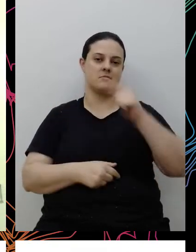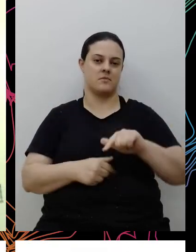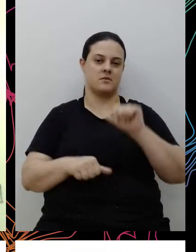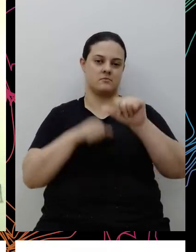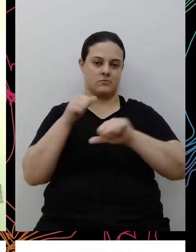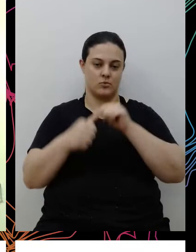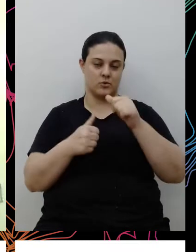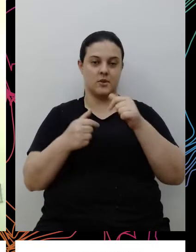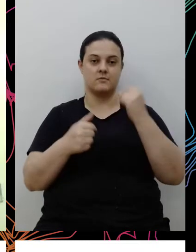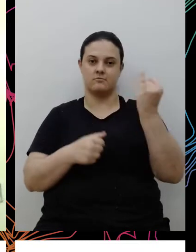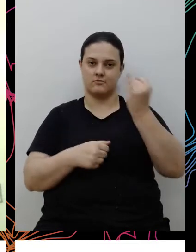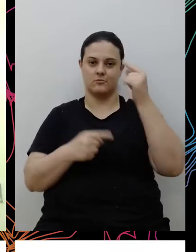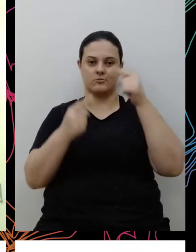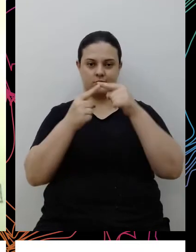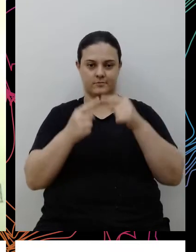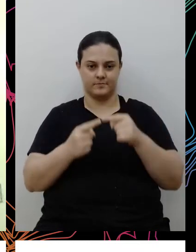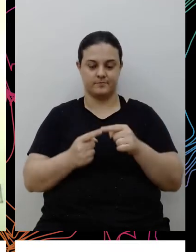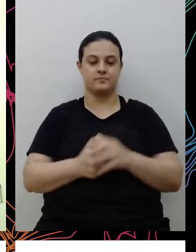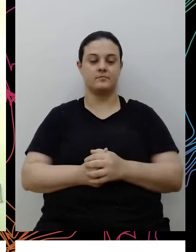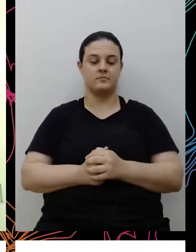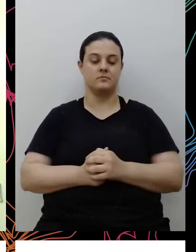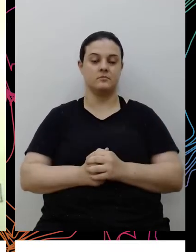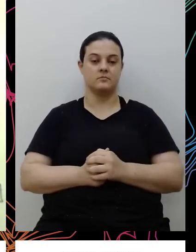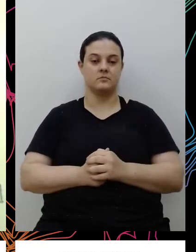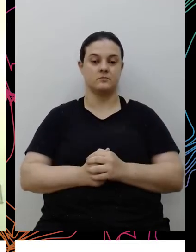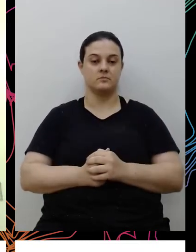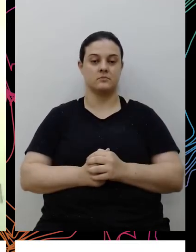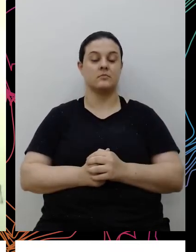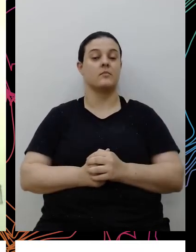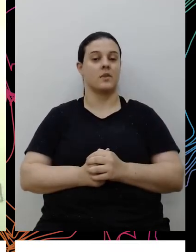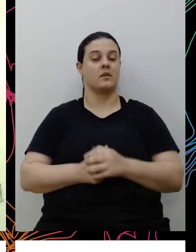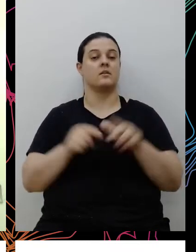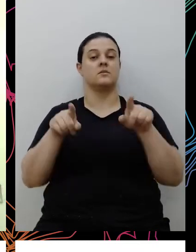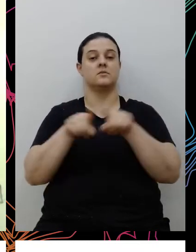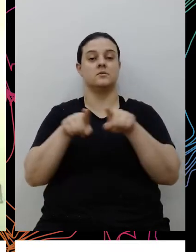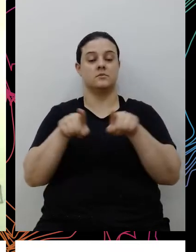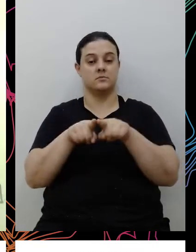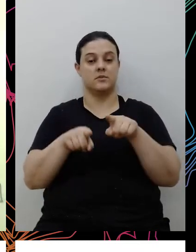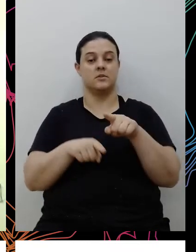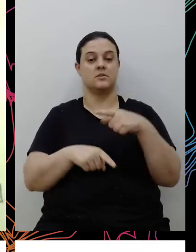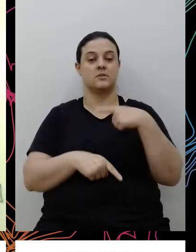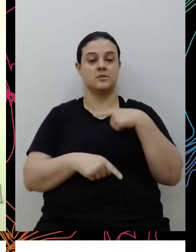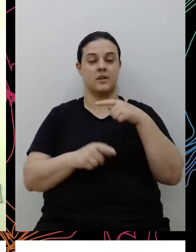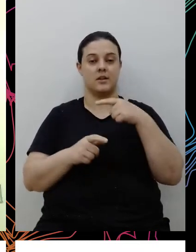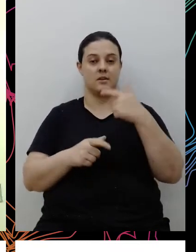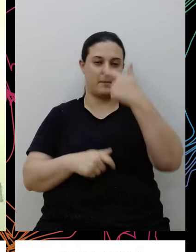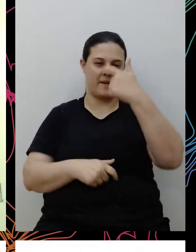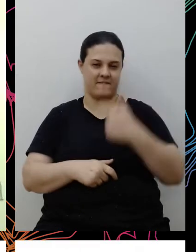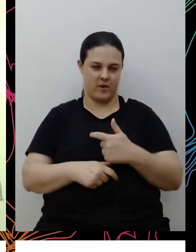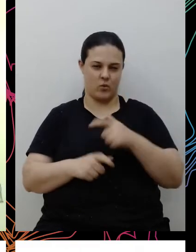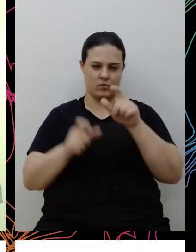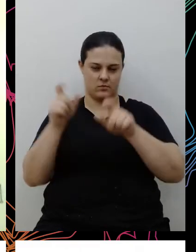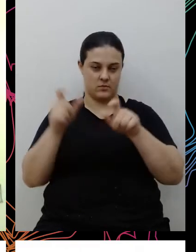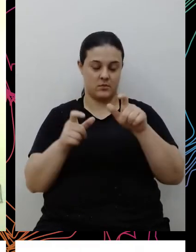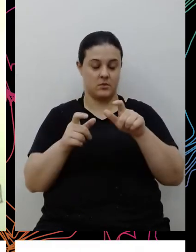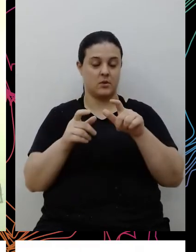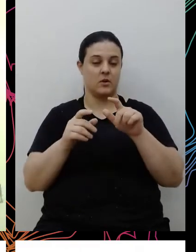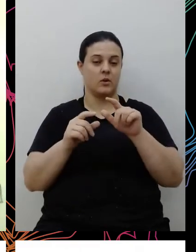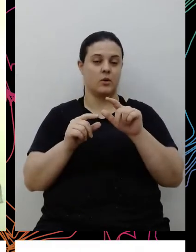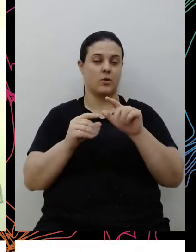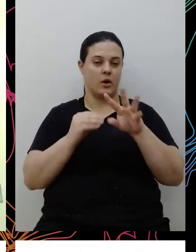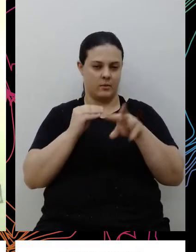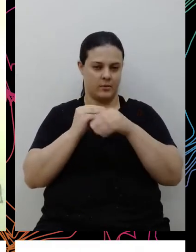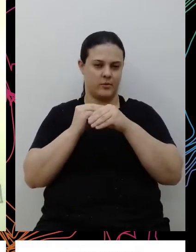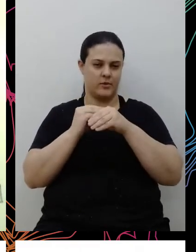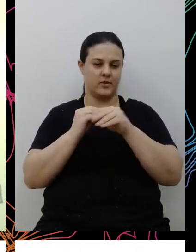significativas. E quando se coloca a questão do perfil, até pegando um pouco do